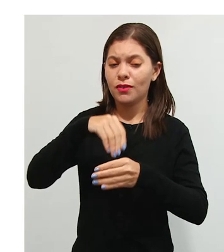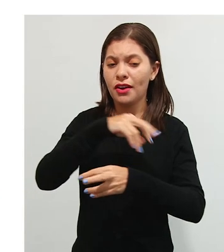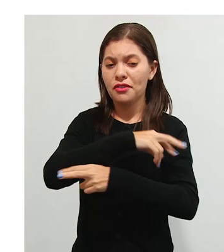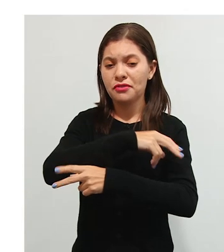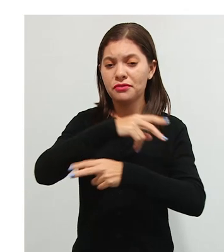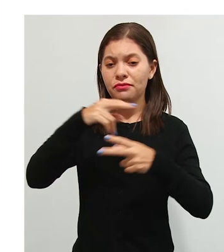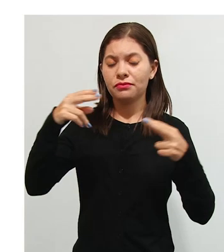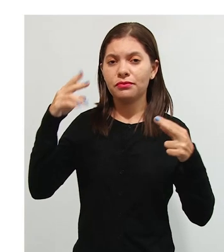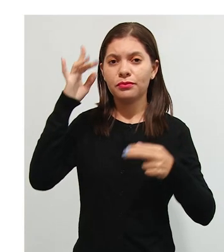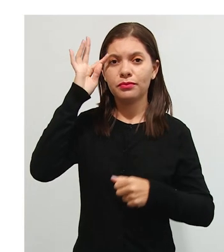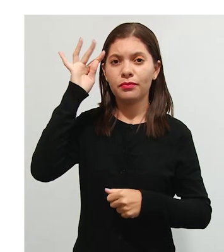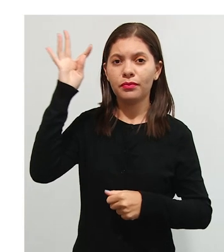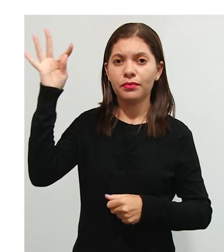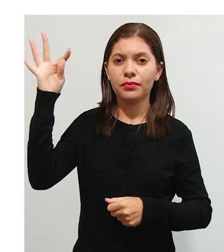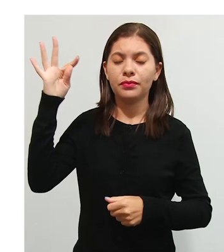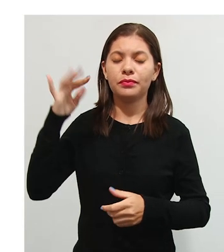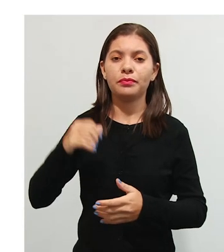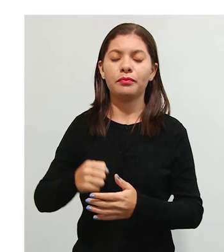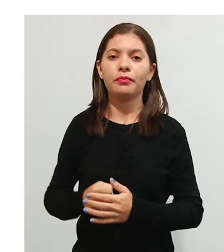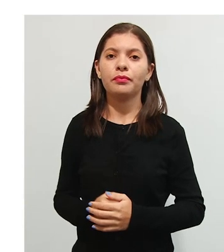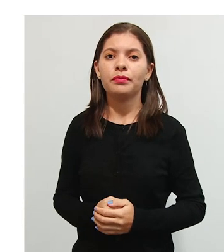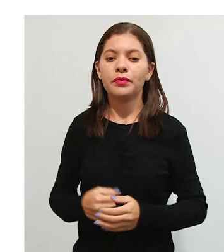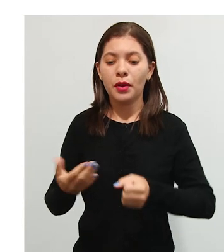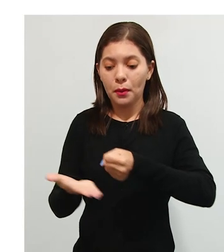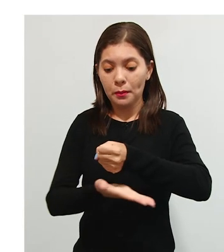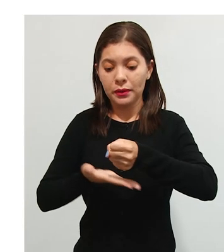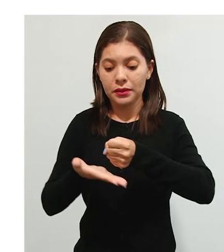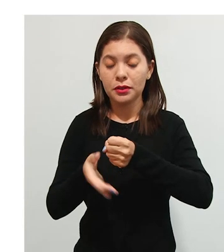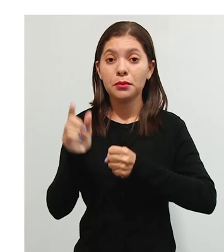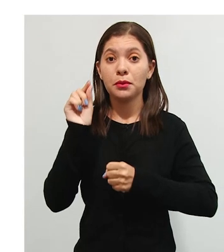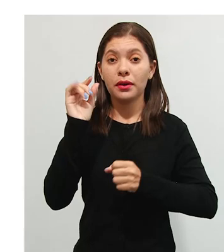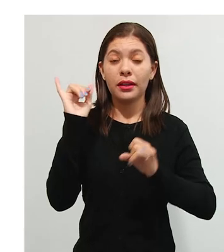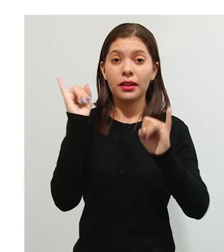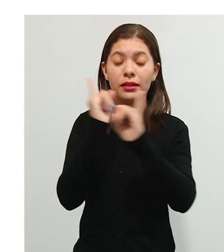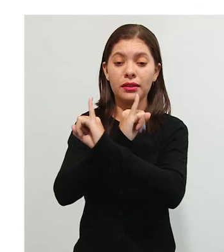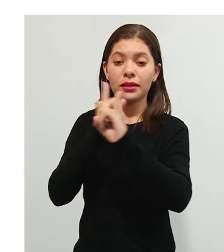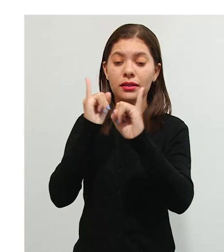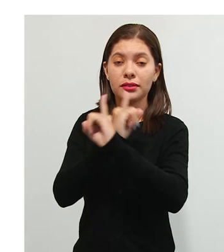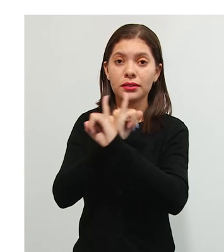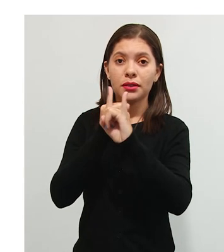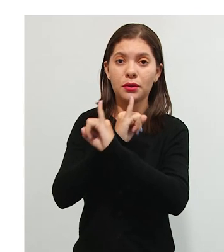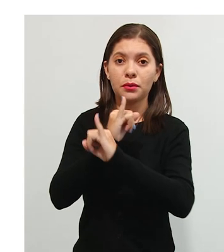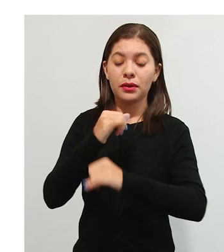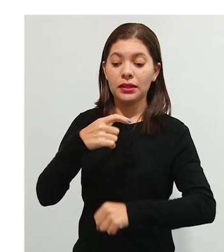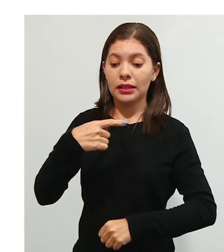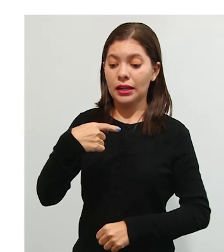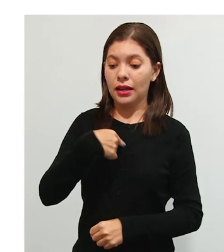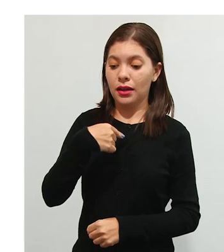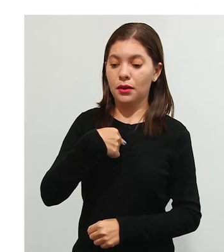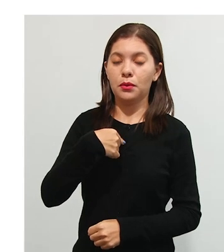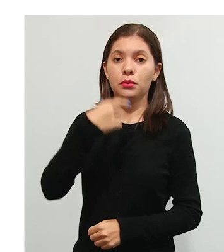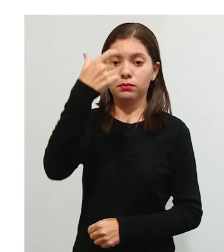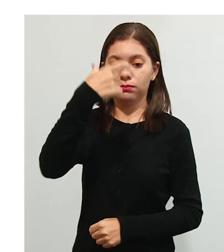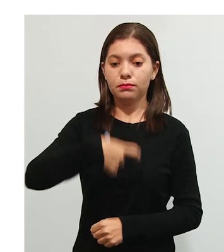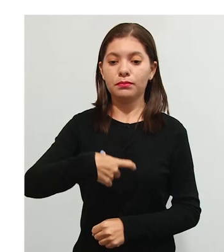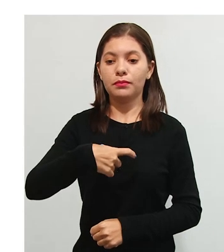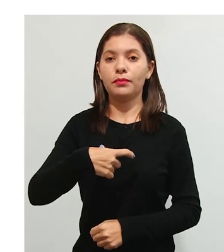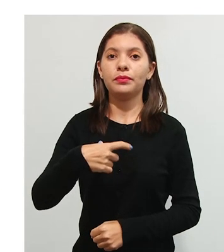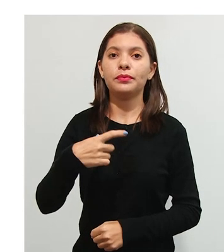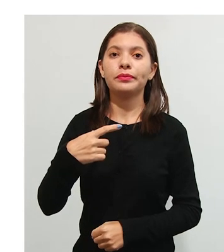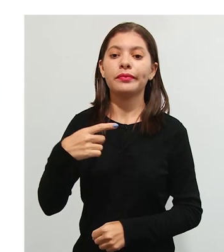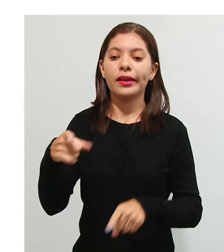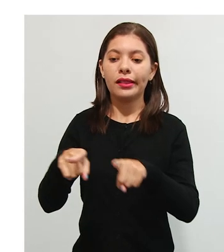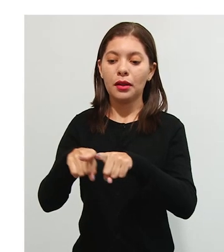partem desse princípio que a gente acabou de falar da interação entre o organismo, o sujeito e o ambiente.